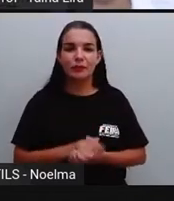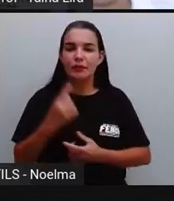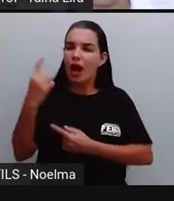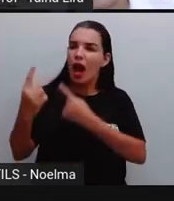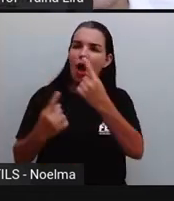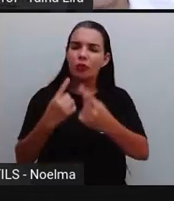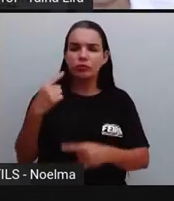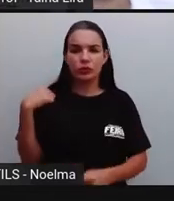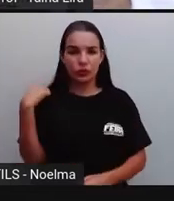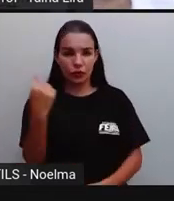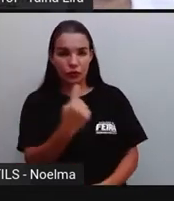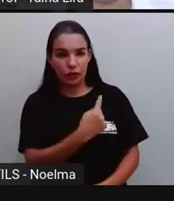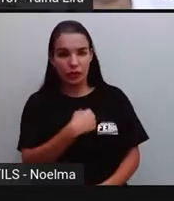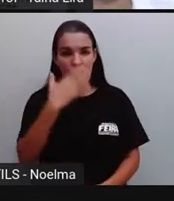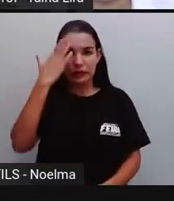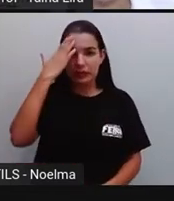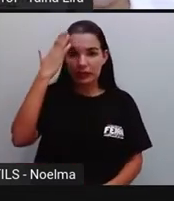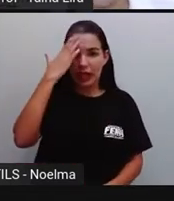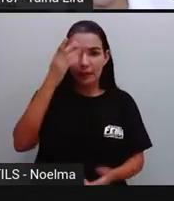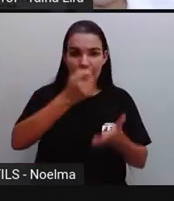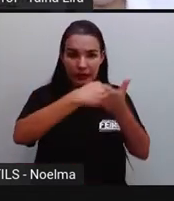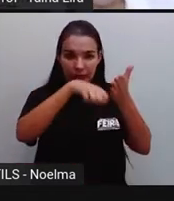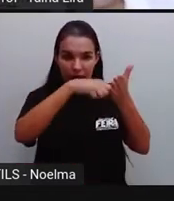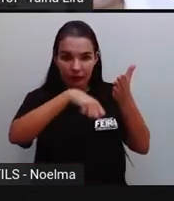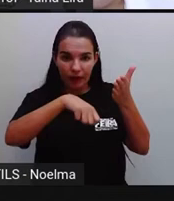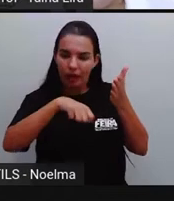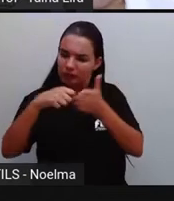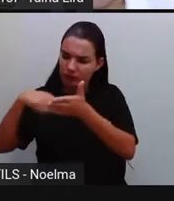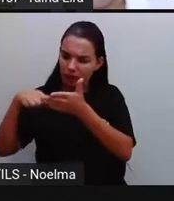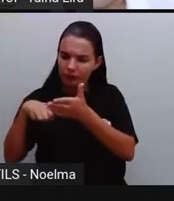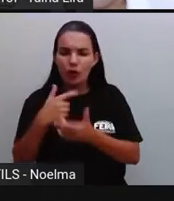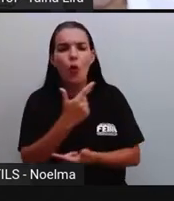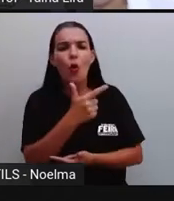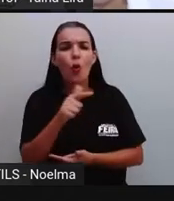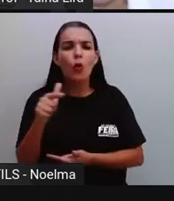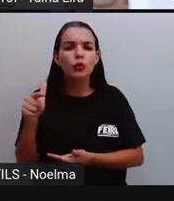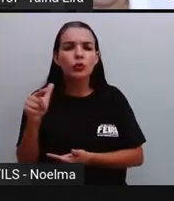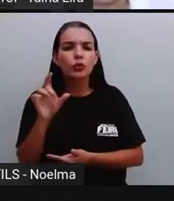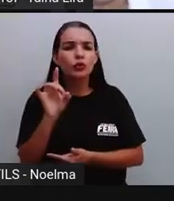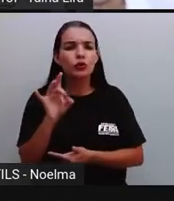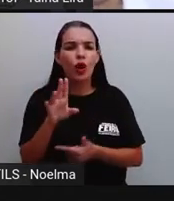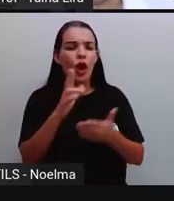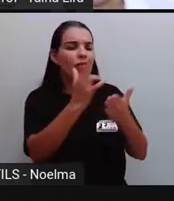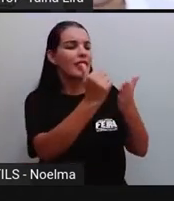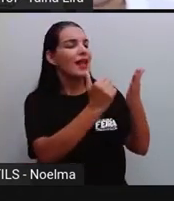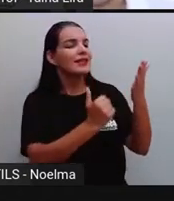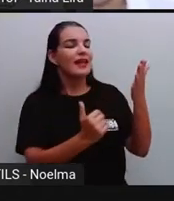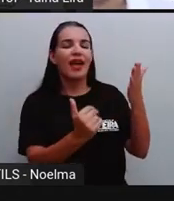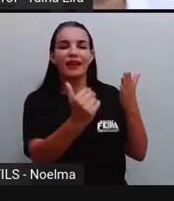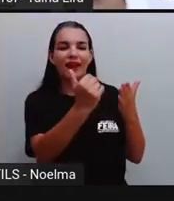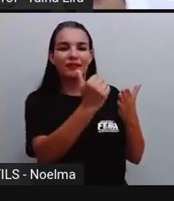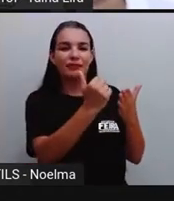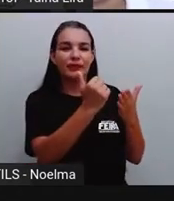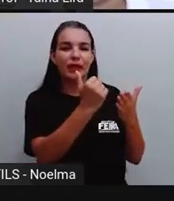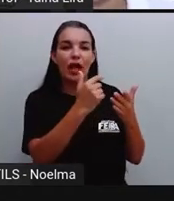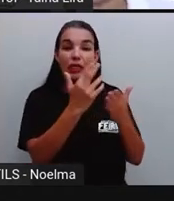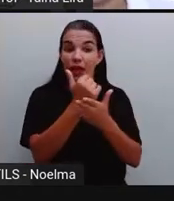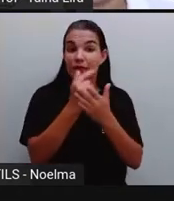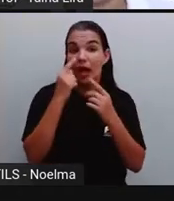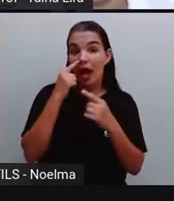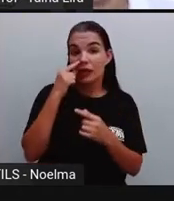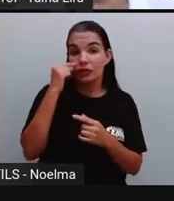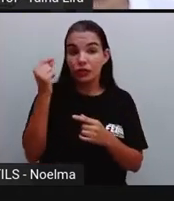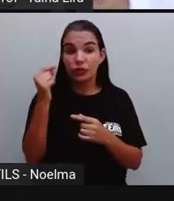Alguns de nós que sabem escrever, escrevem. Os outros desenham. Desenham o